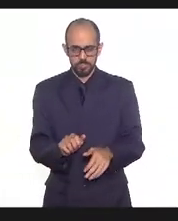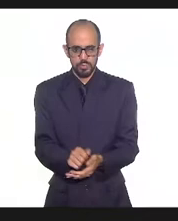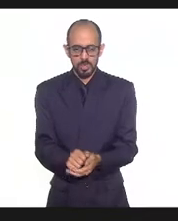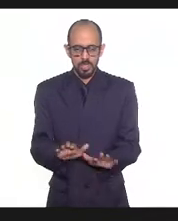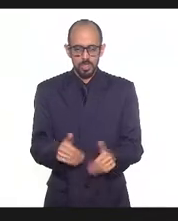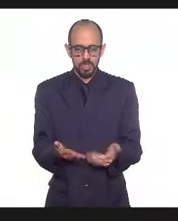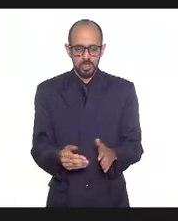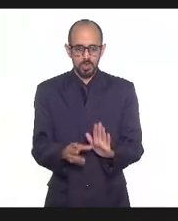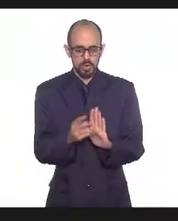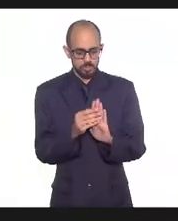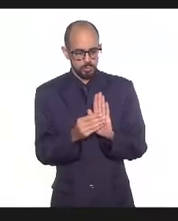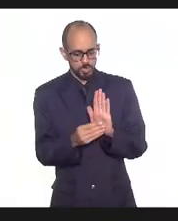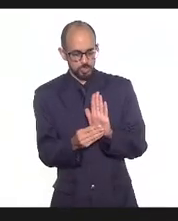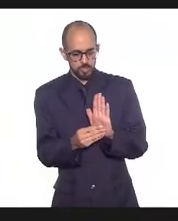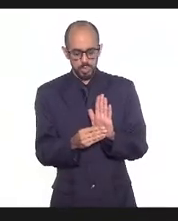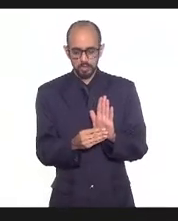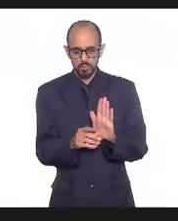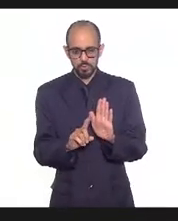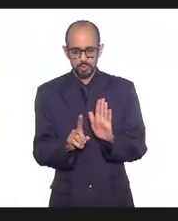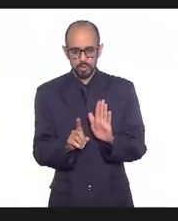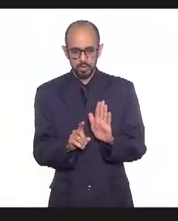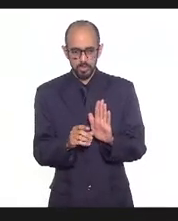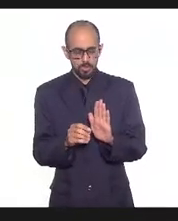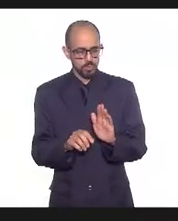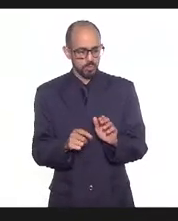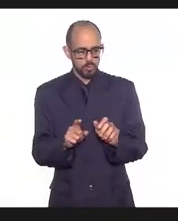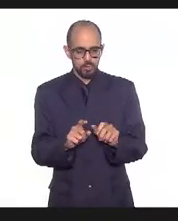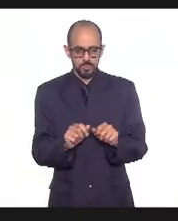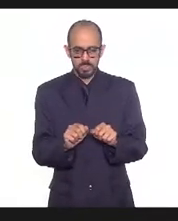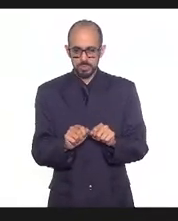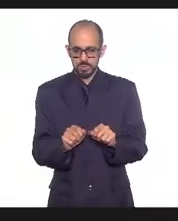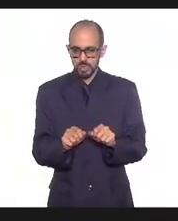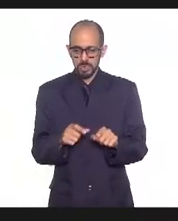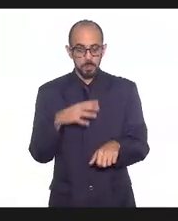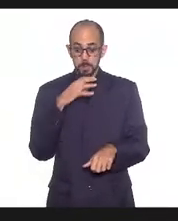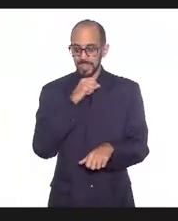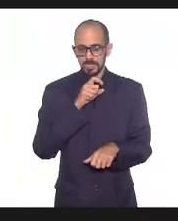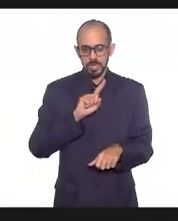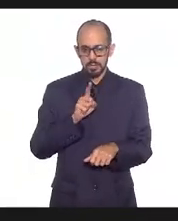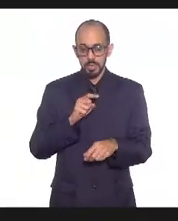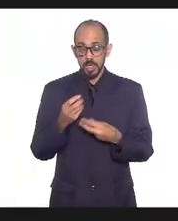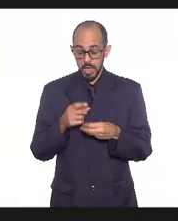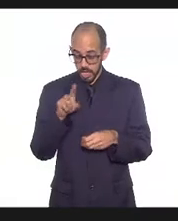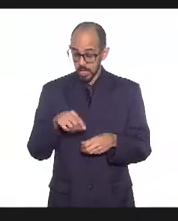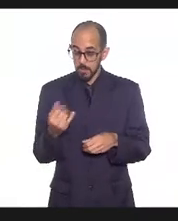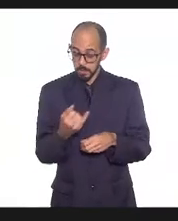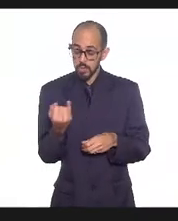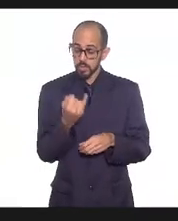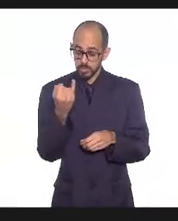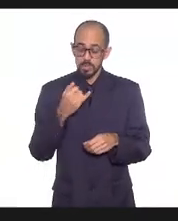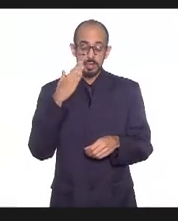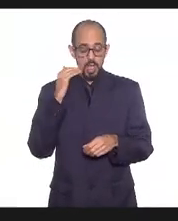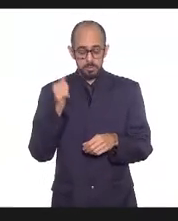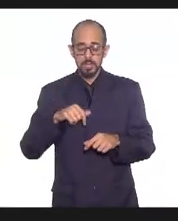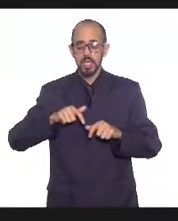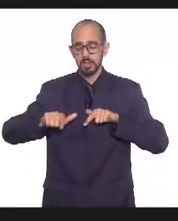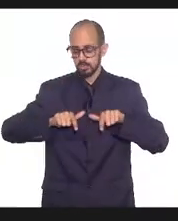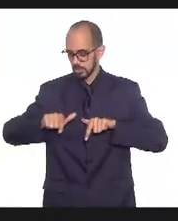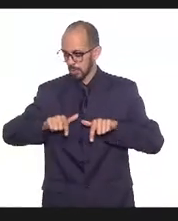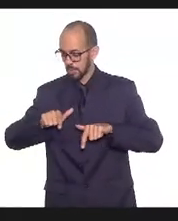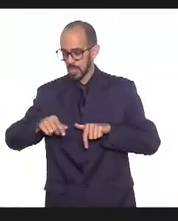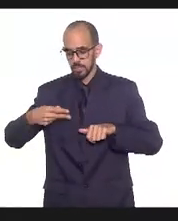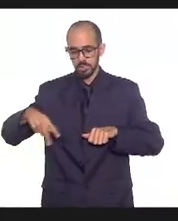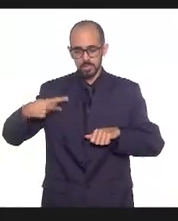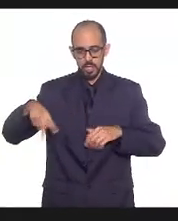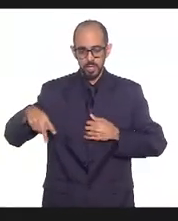informar ocupação das pessoas não perceberem como é importante saber no que trabalha a pessoa que está sendo acometida pelo Covid